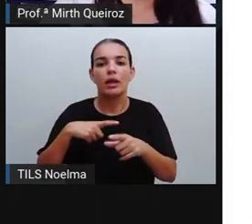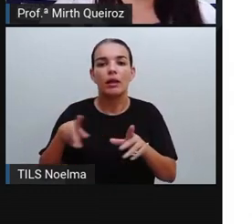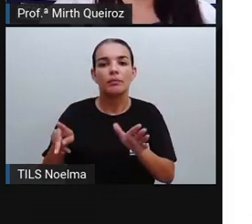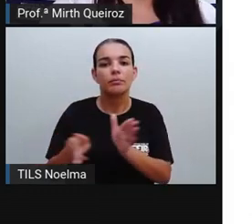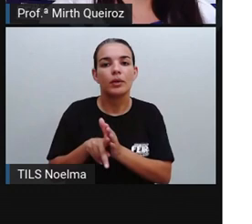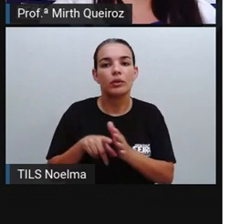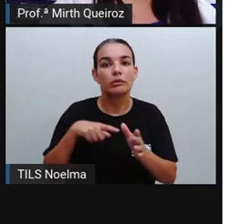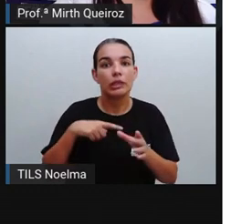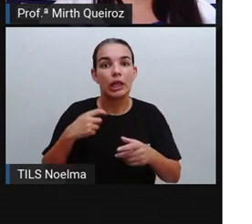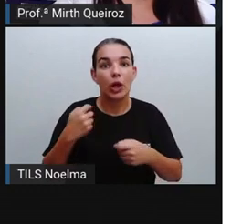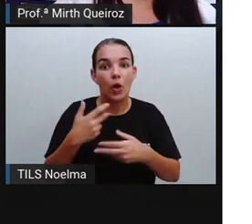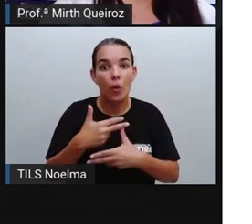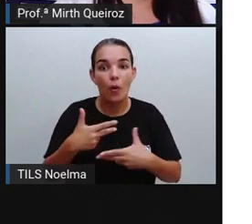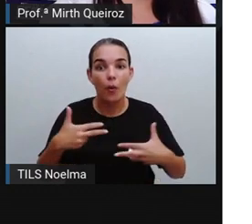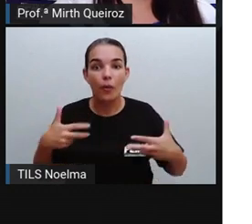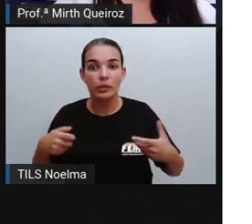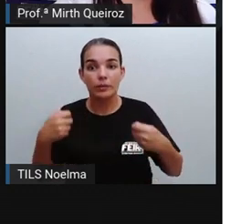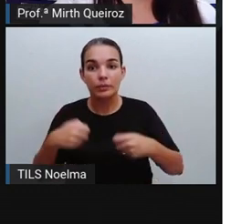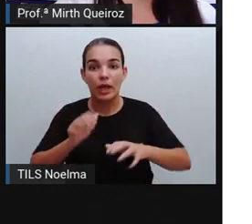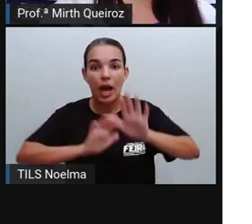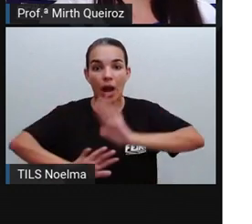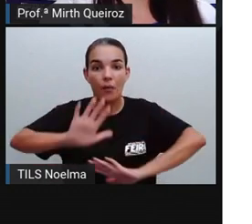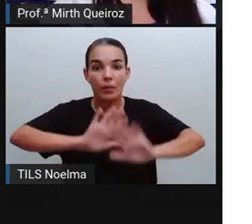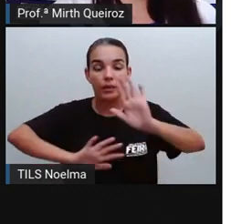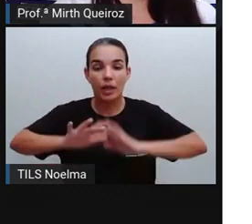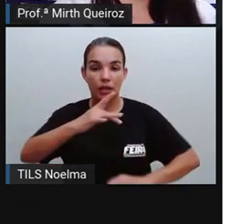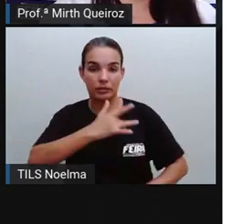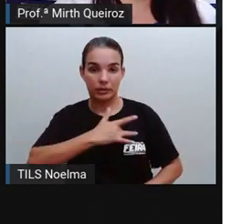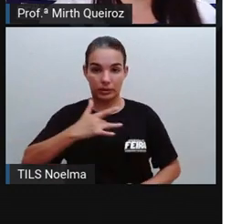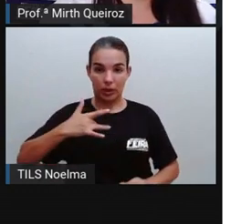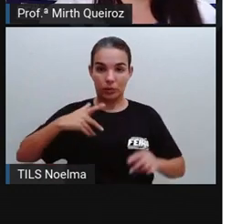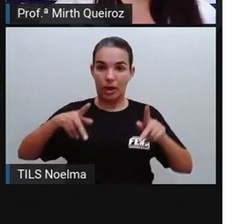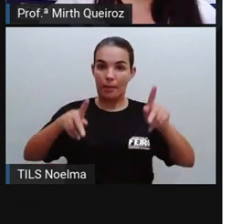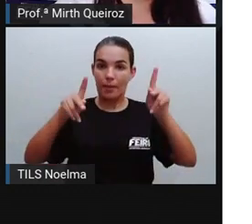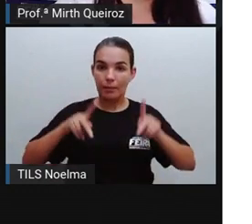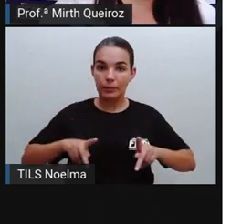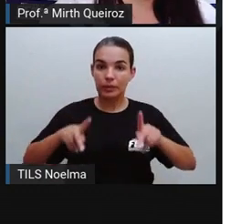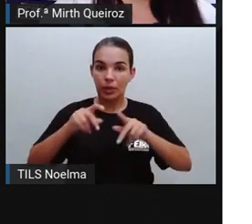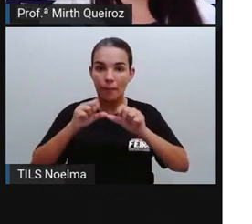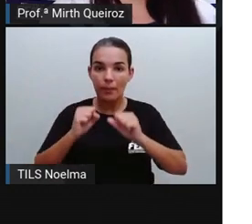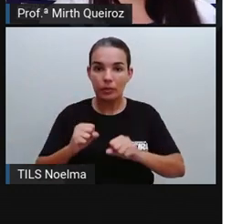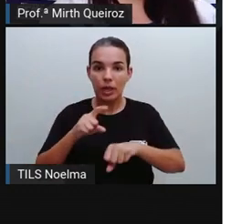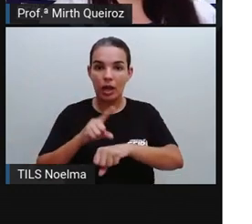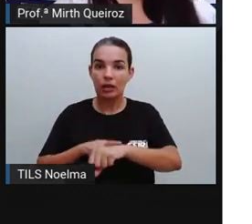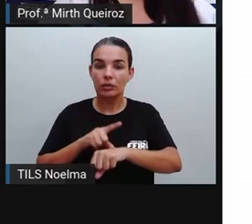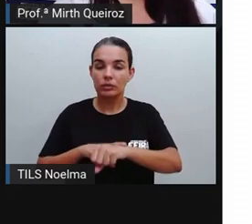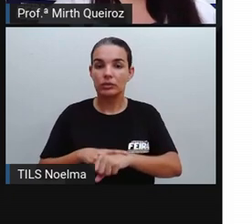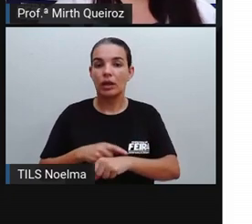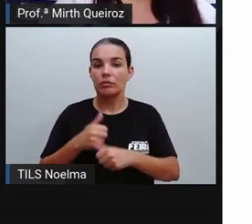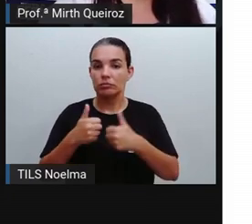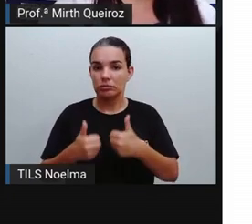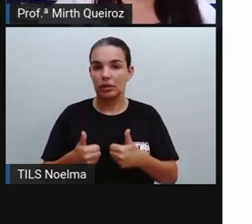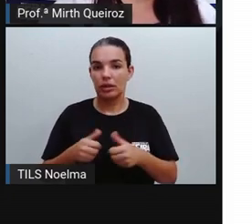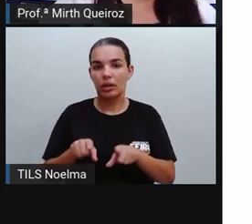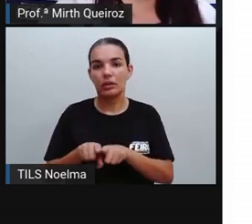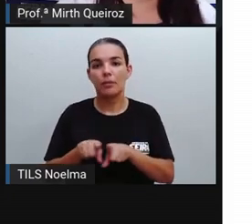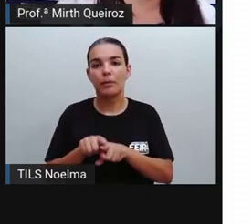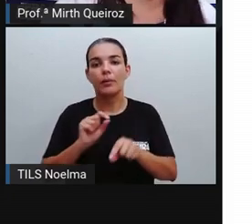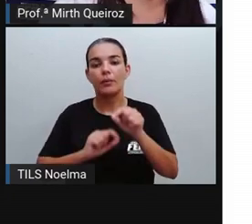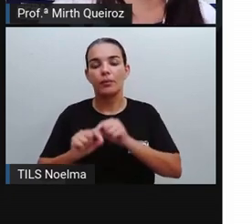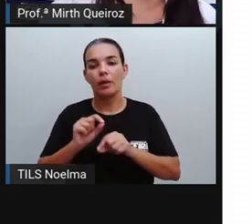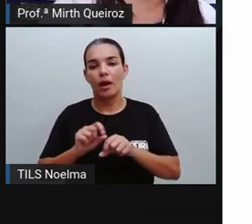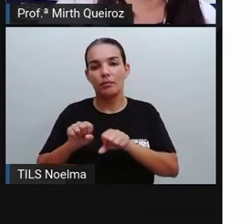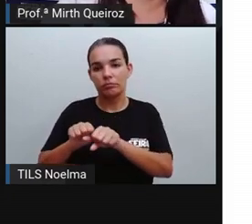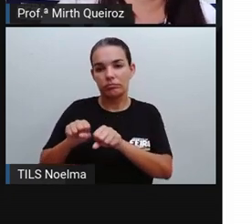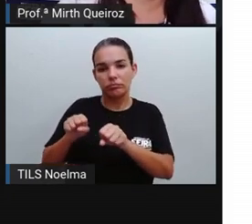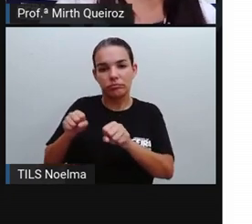cuidar da saúde da população possam ocorrer em tempo oportuno, assim como a quebra da cadeia